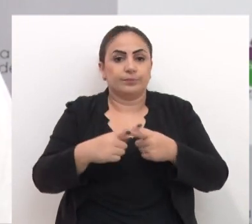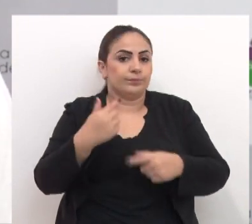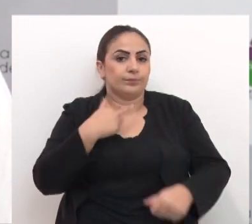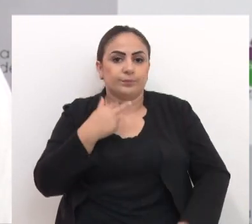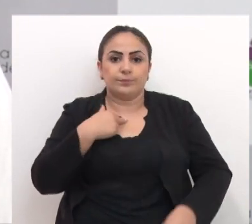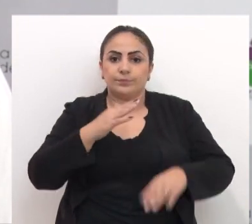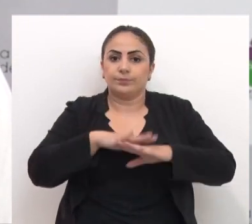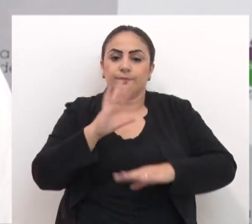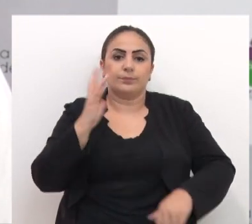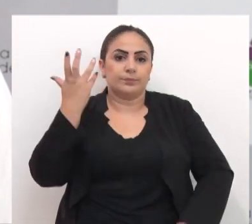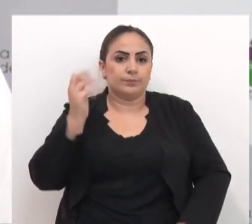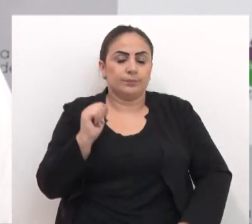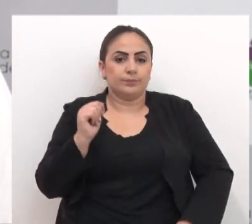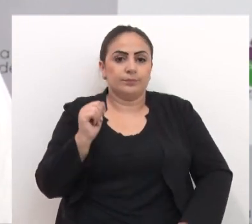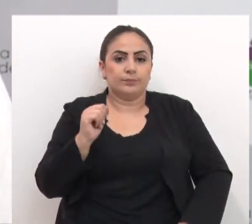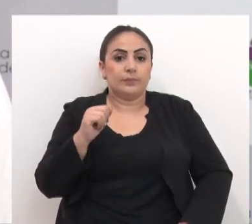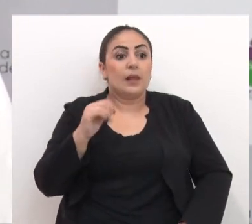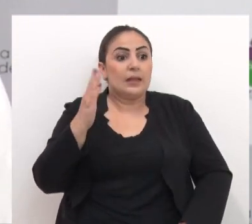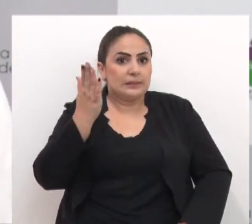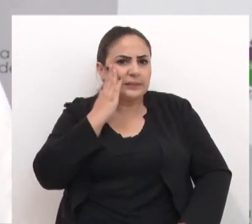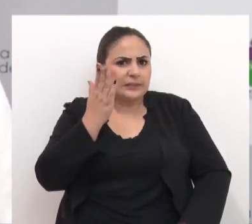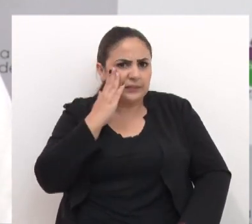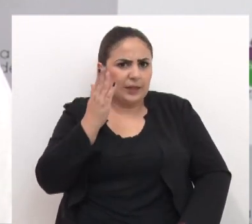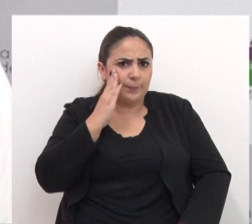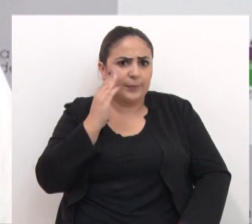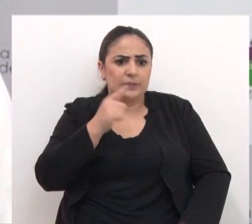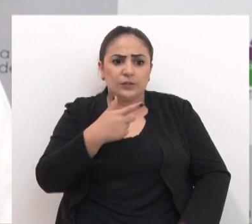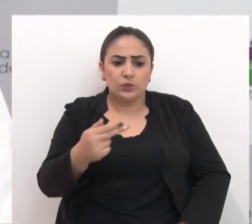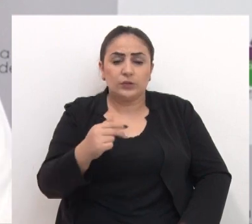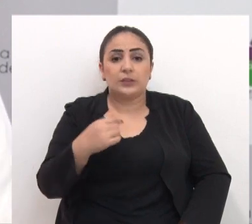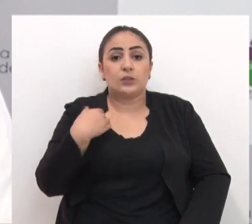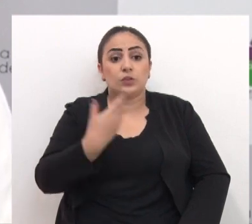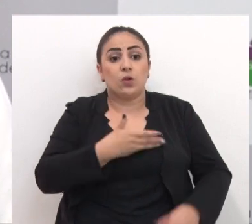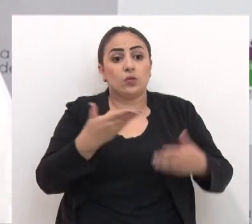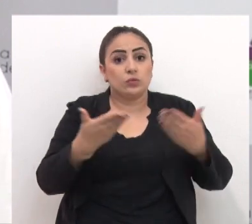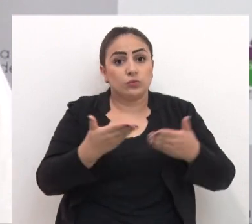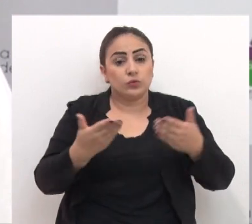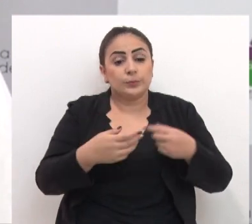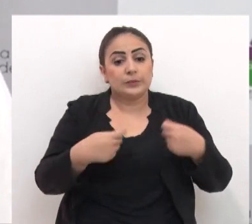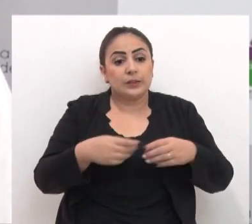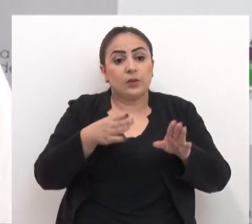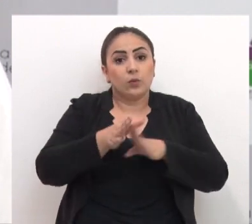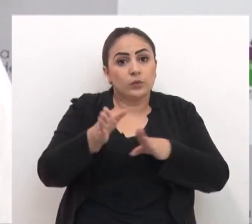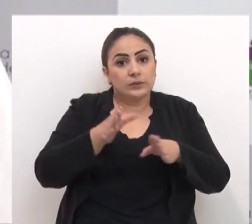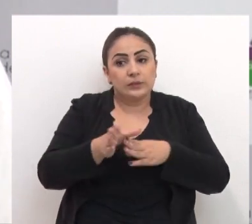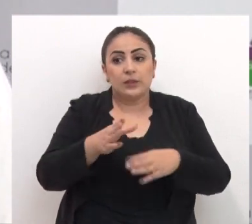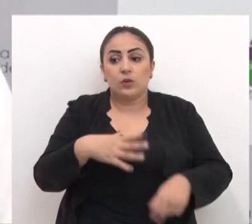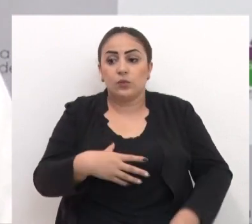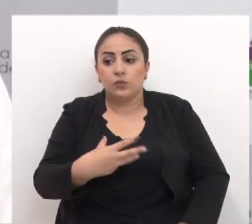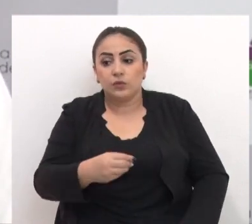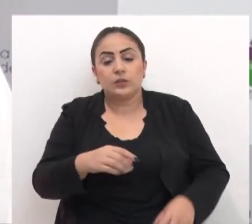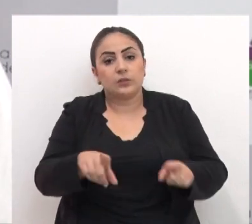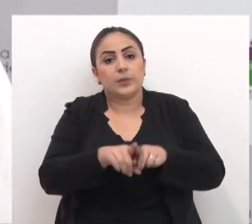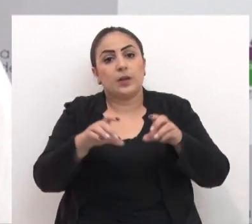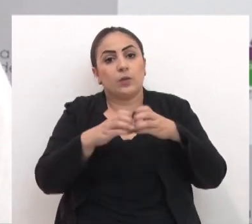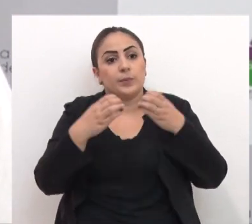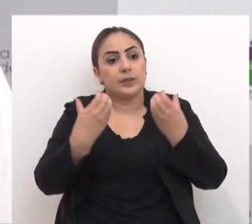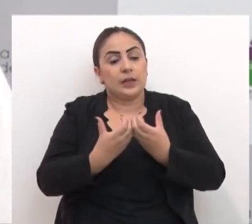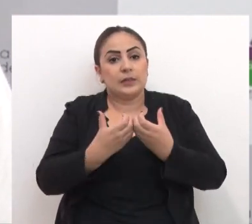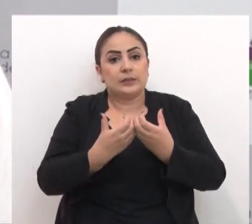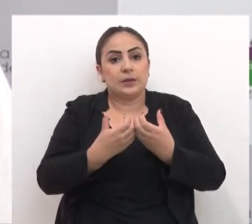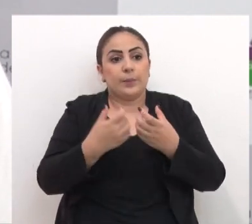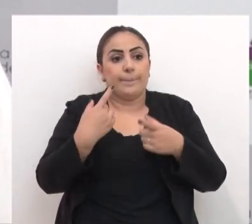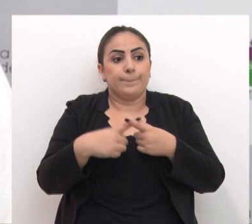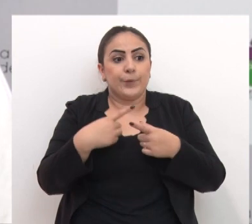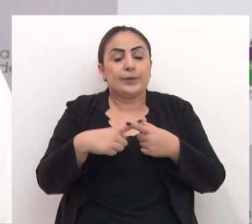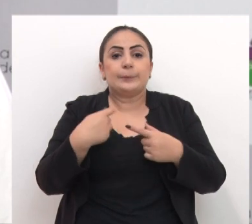essa denúncia porque isso não pode mais acontecer então ela sabendo das coisas nós temos hoje que orientar os nossos filhos e a nossa